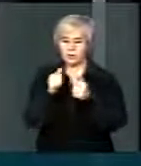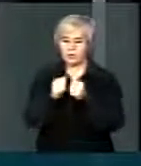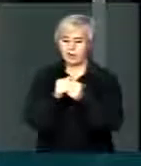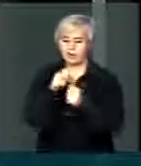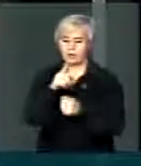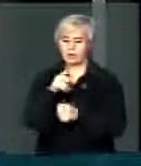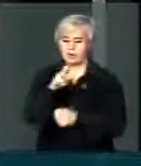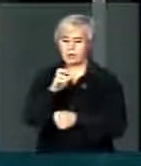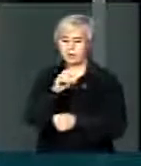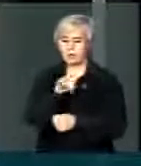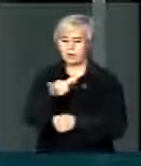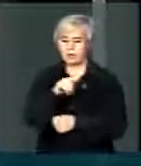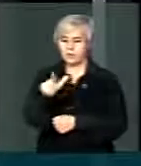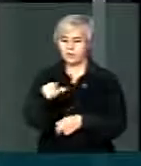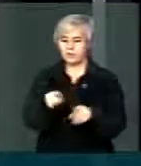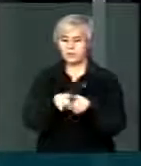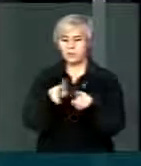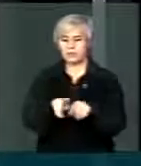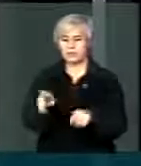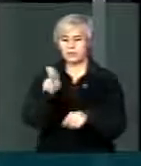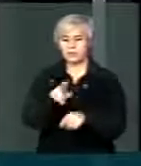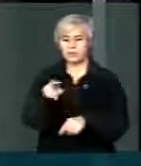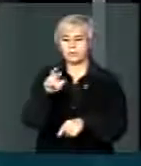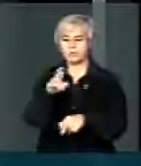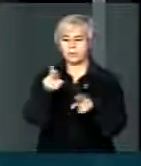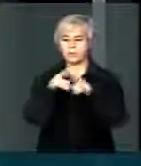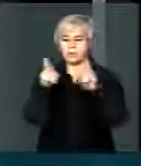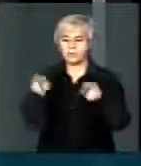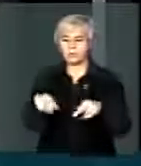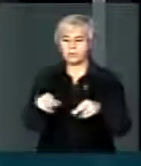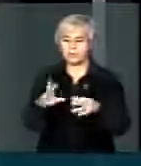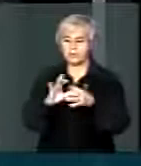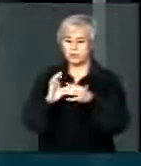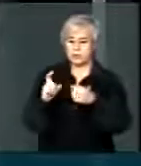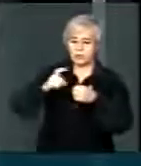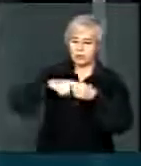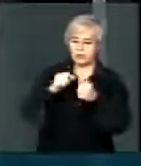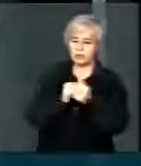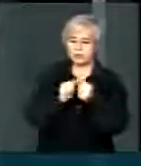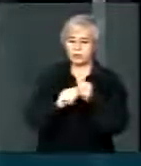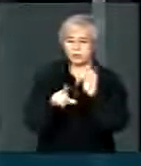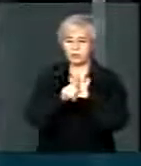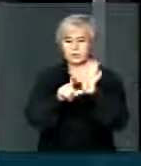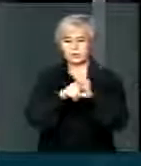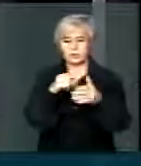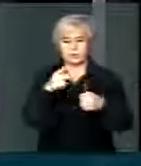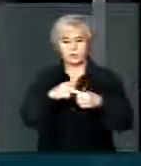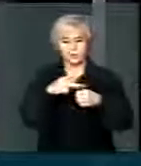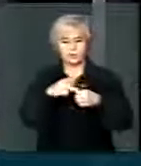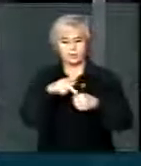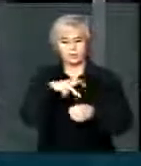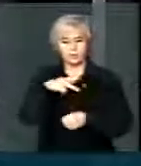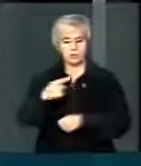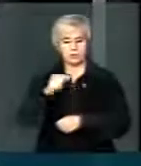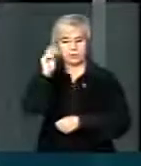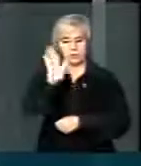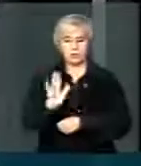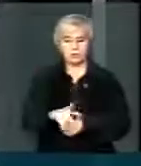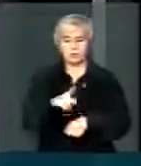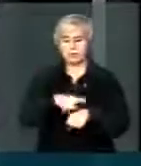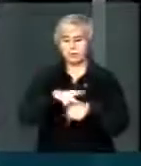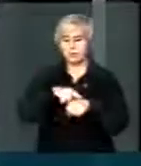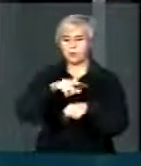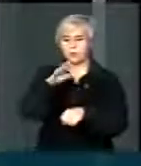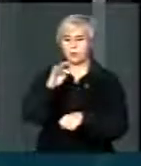a usar o regime de concessão da lei do petróleo instaurada no Brasil no período de Fernando Henrique